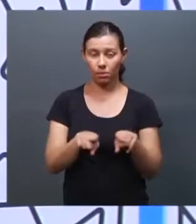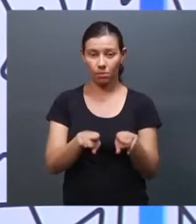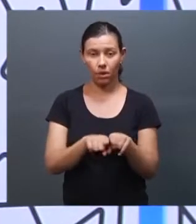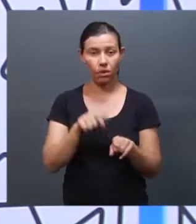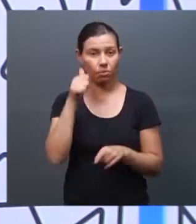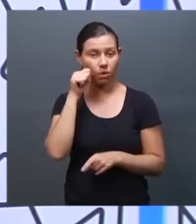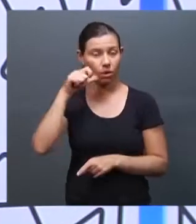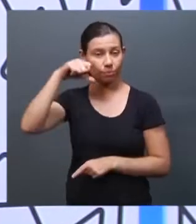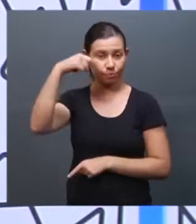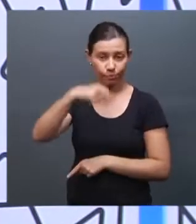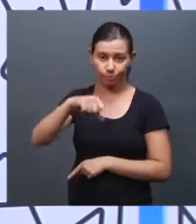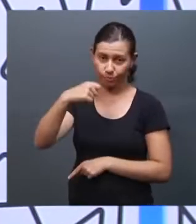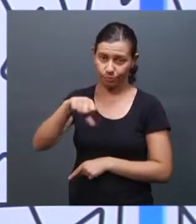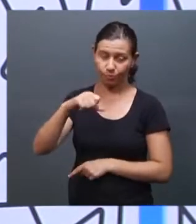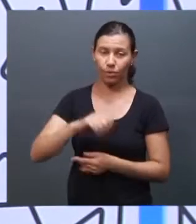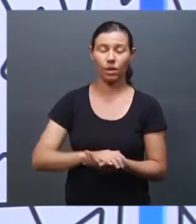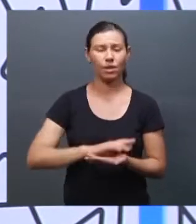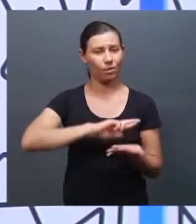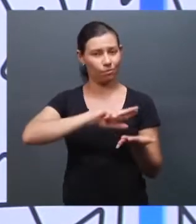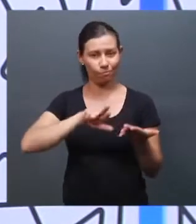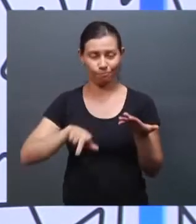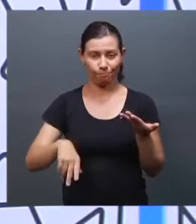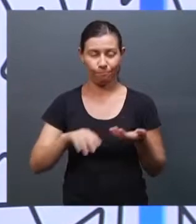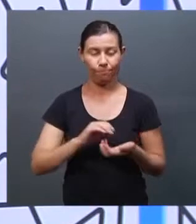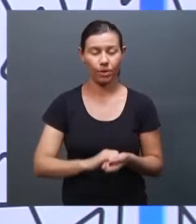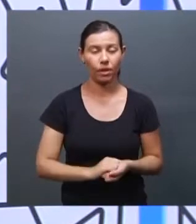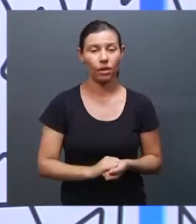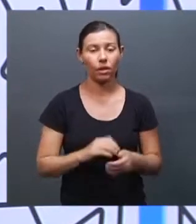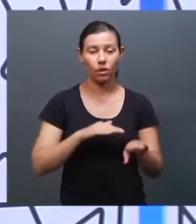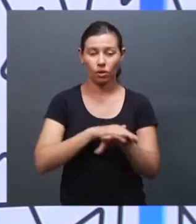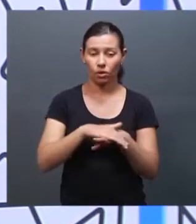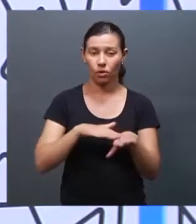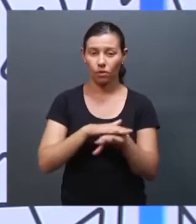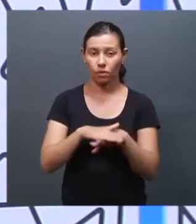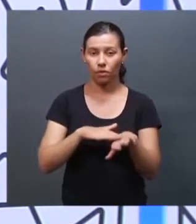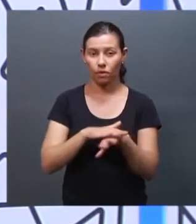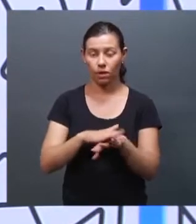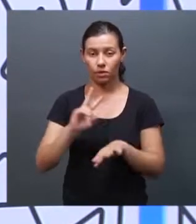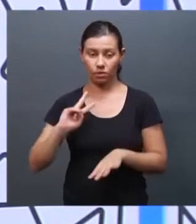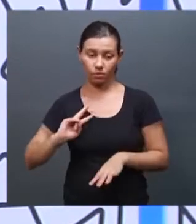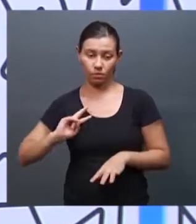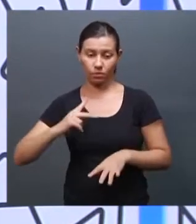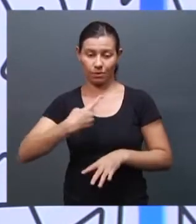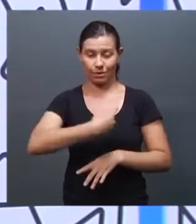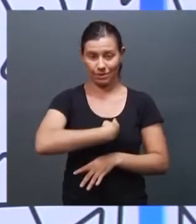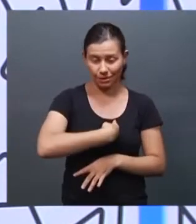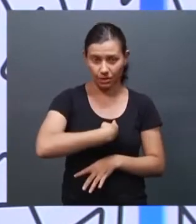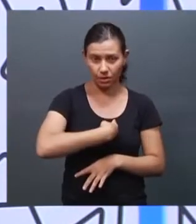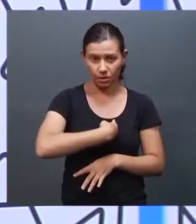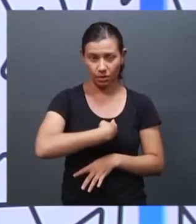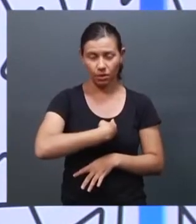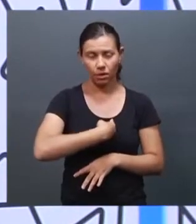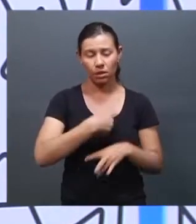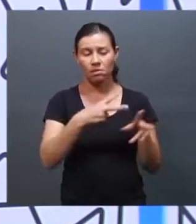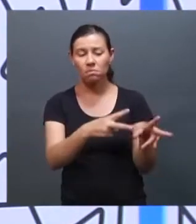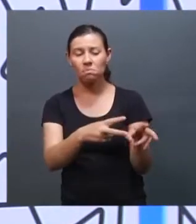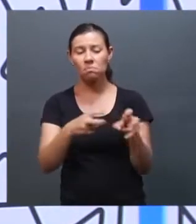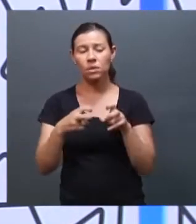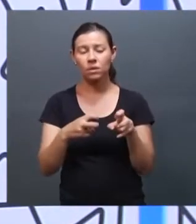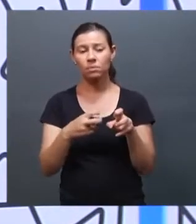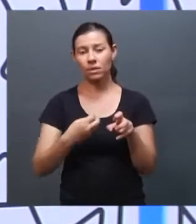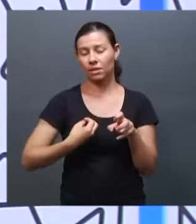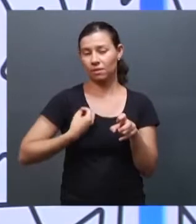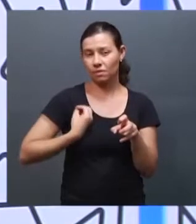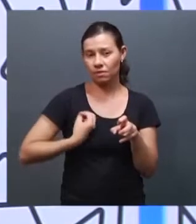com uma pessoa trans, né? E não perceber, na história de vida dela e